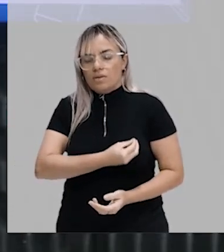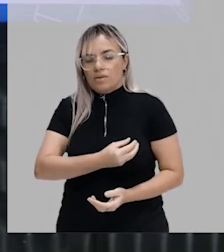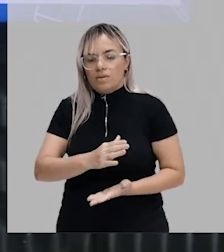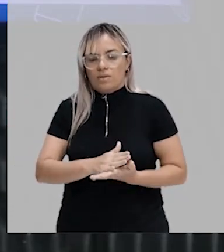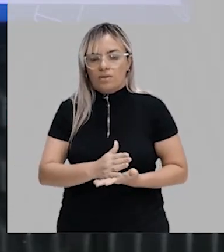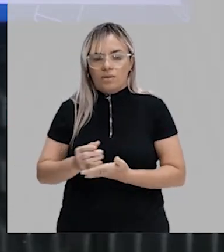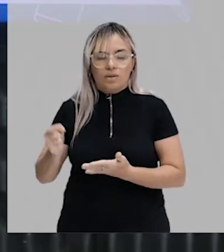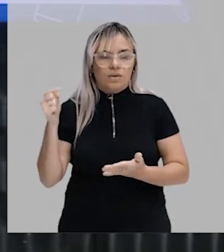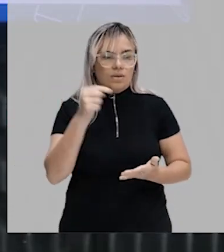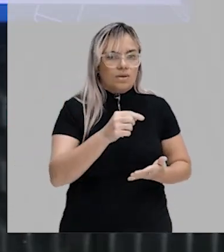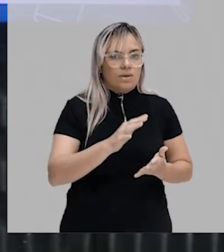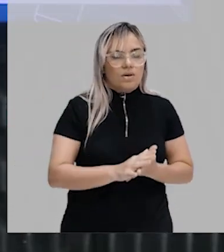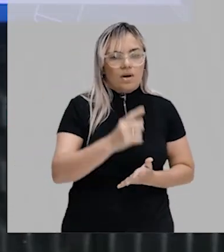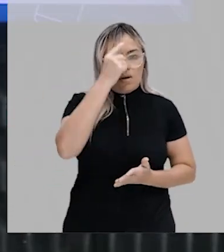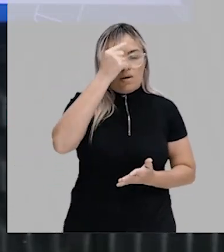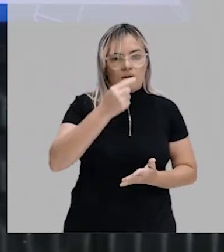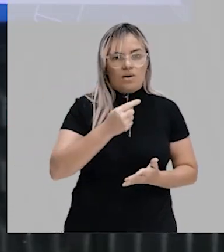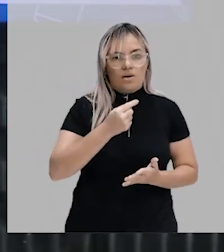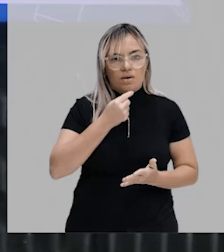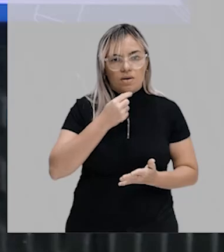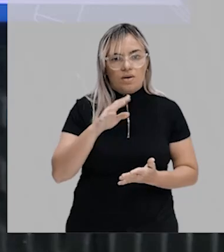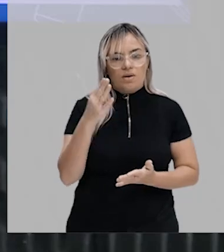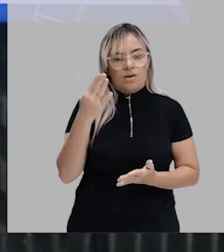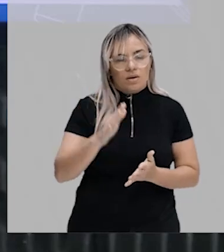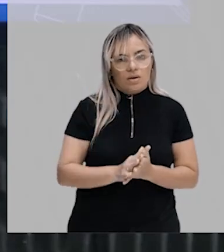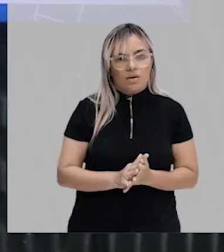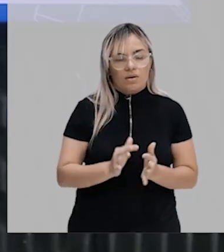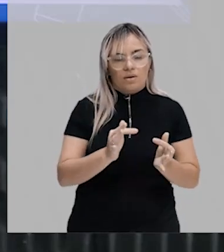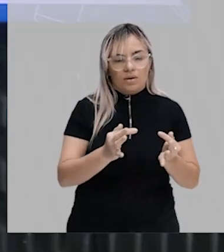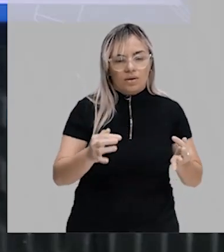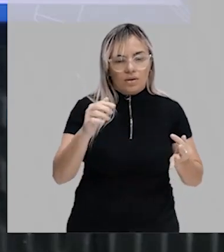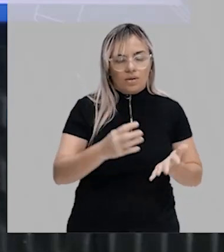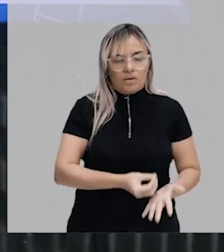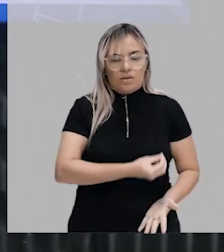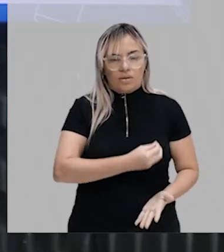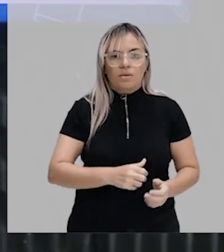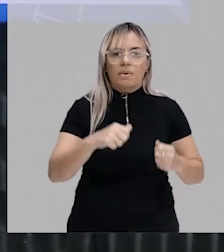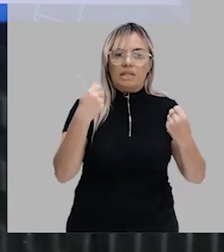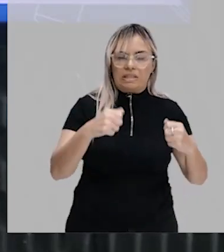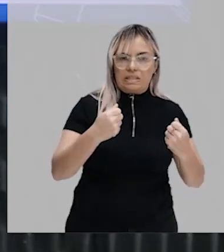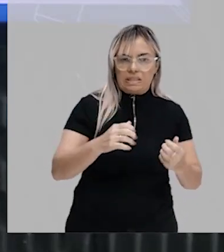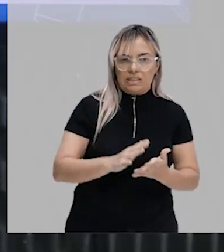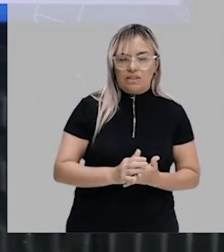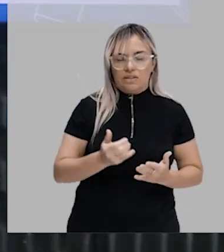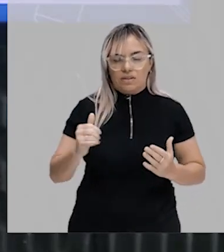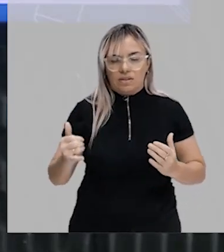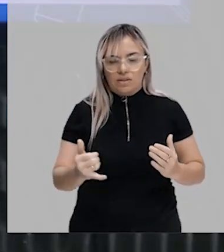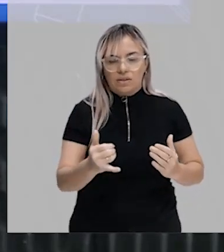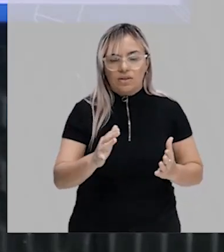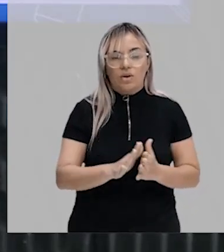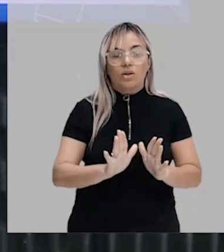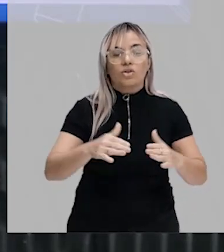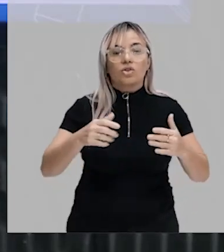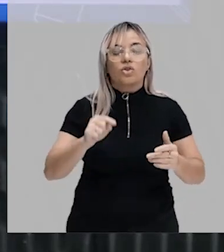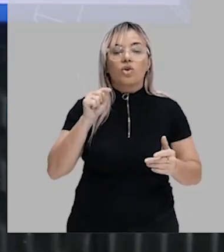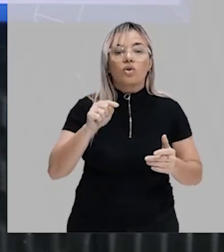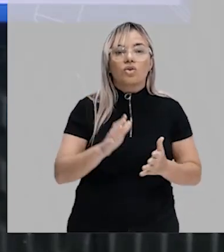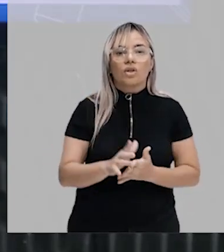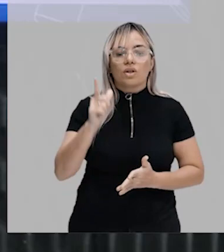bactéria, esse micro-organismo que é simples, para ele estar vivo, ele precisa de energia. De onde é que ele obtém energia?